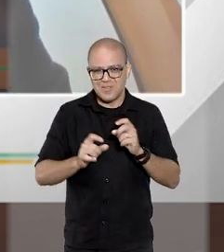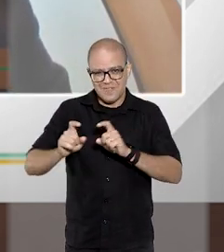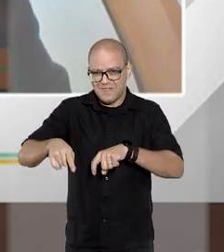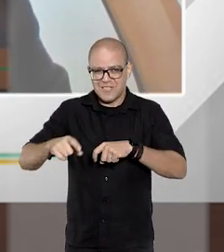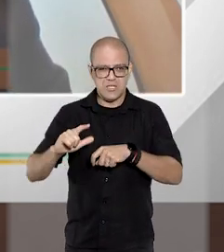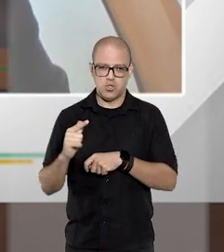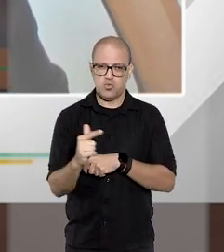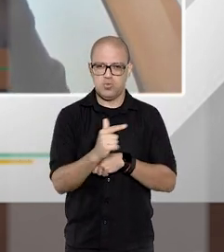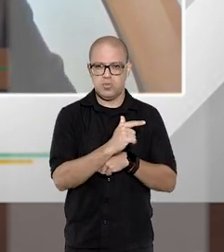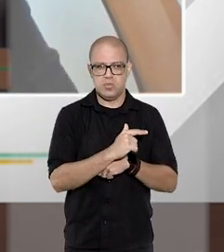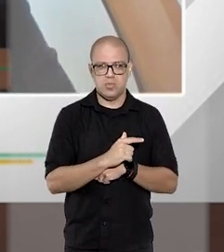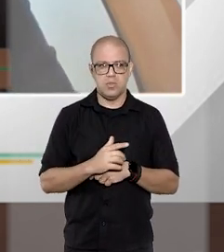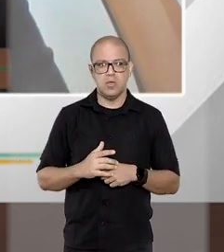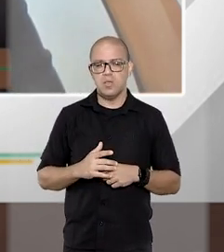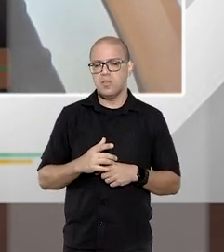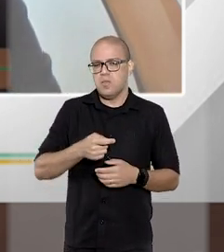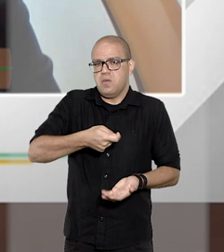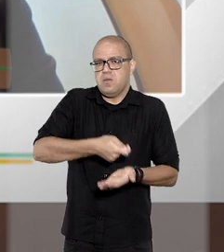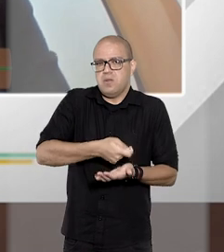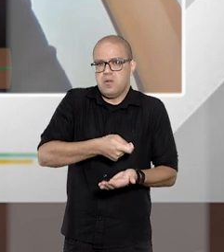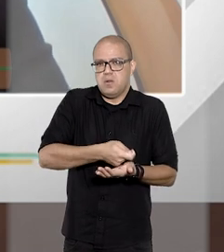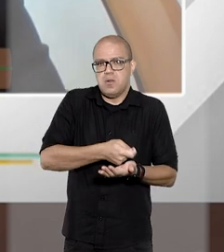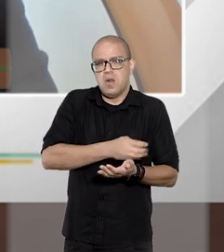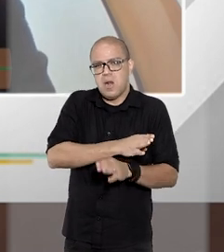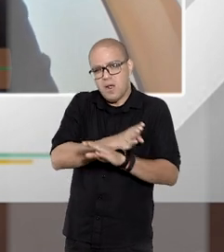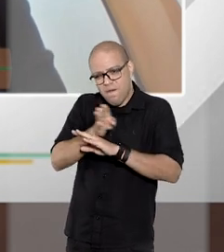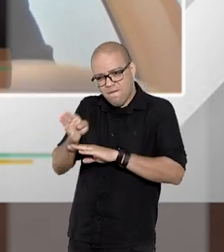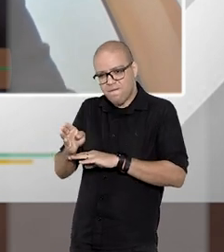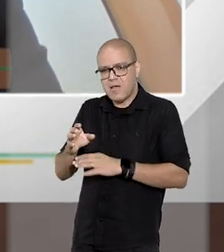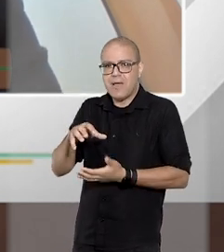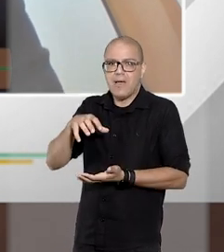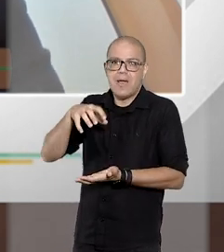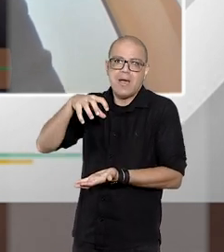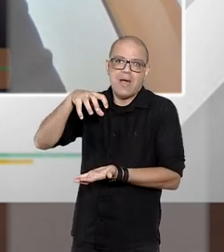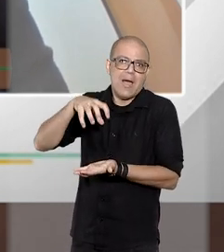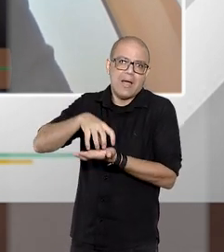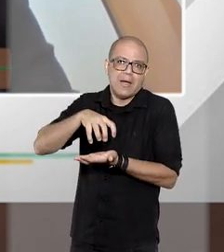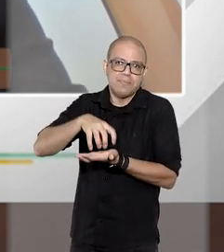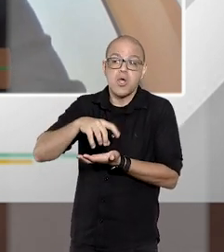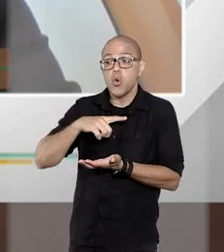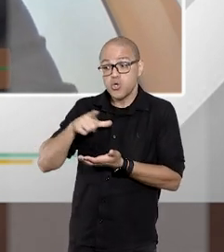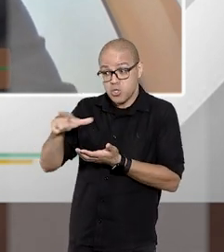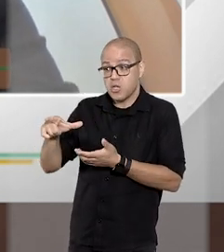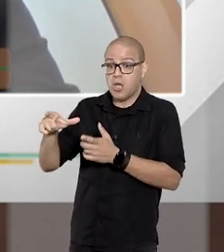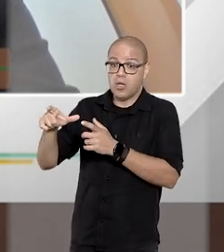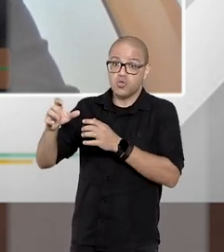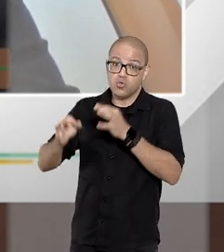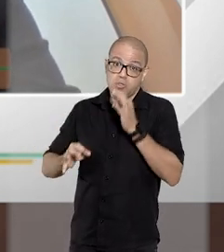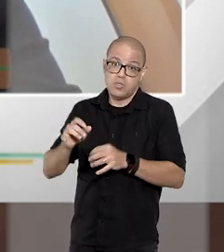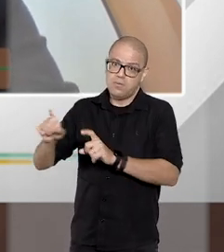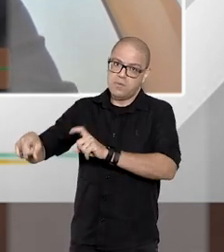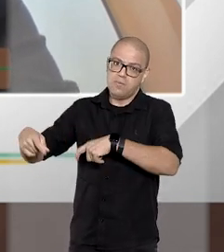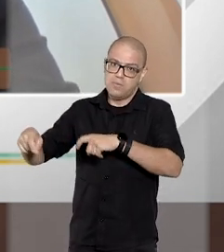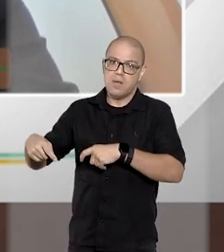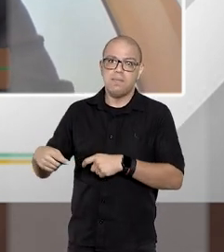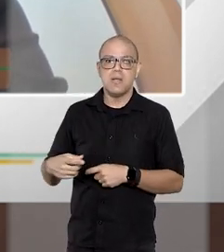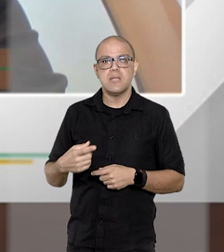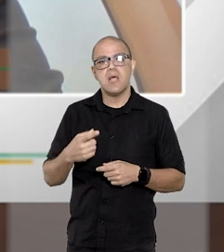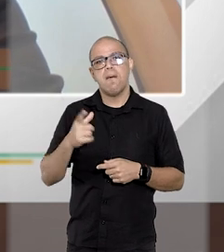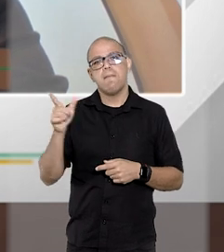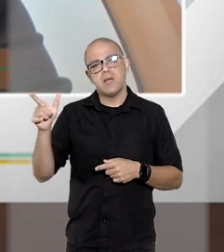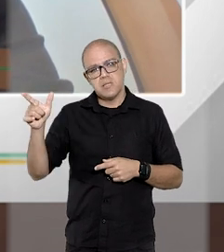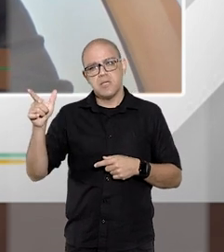instalado ele não é obrigado a vir a ir a uma comarca ou ir a capital onde há um Juizado de Fazenda instalado para